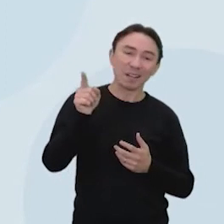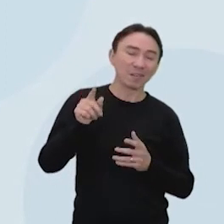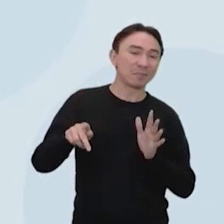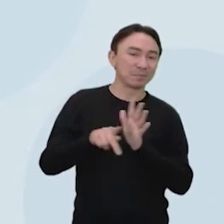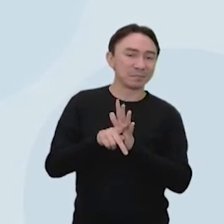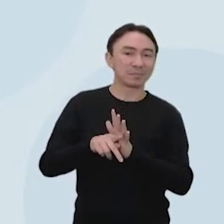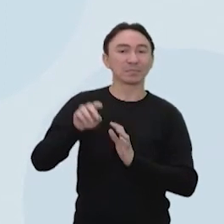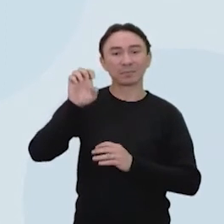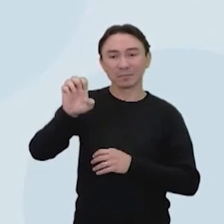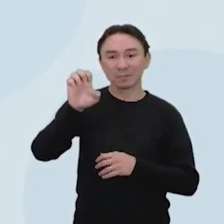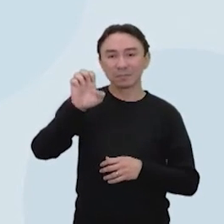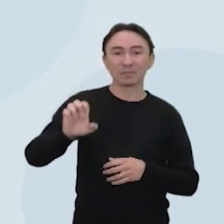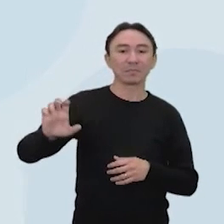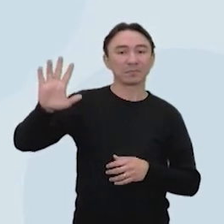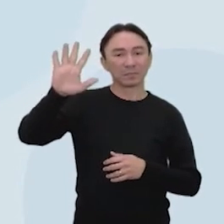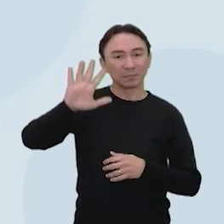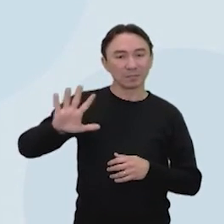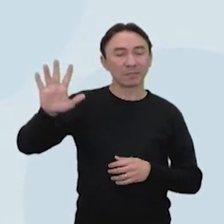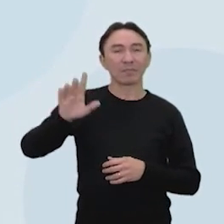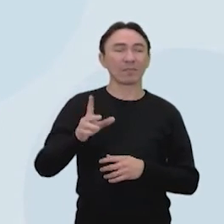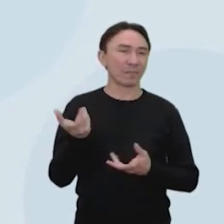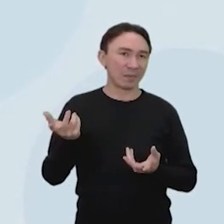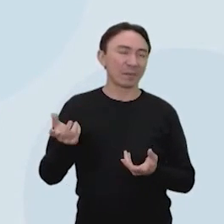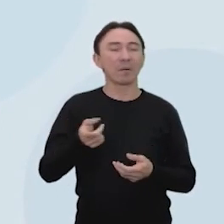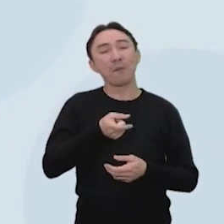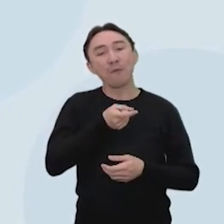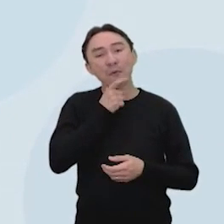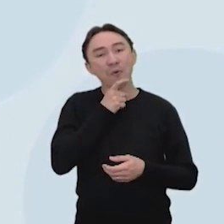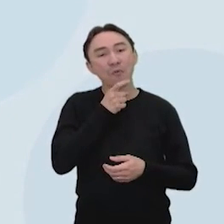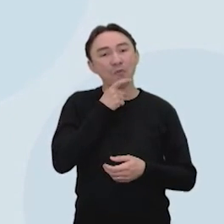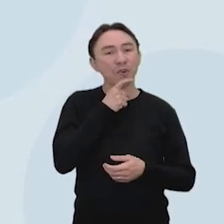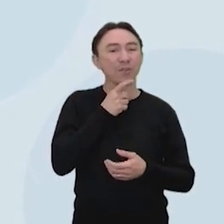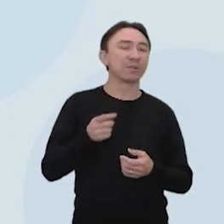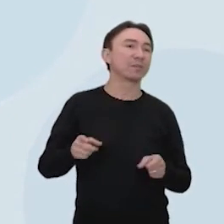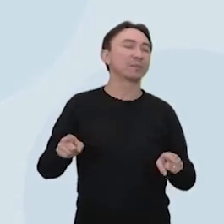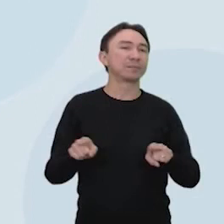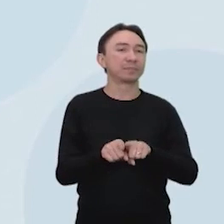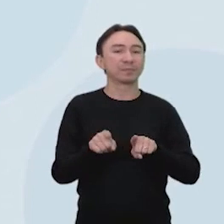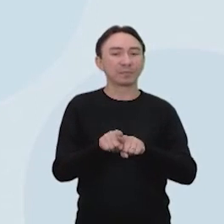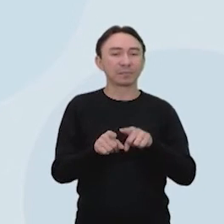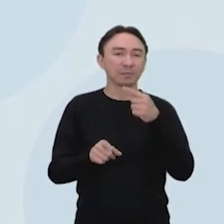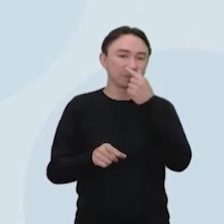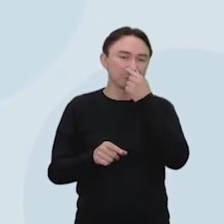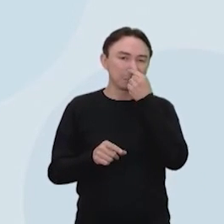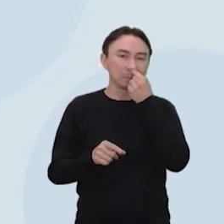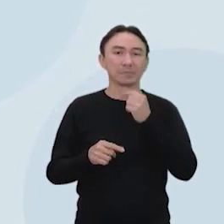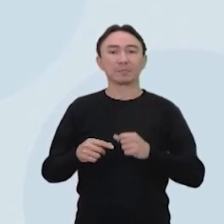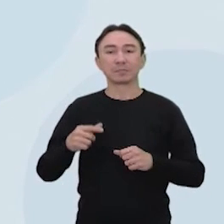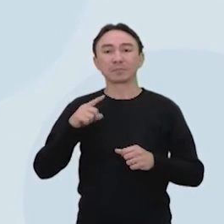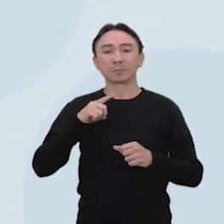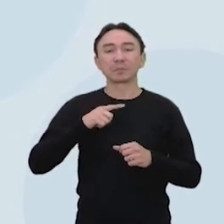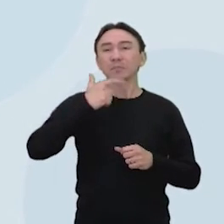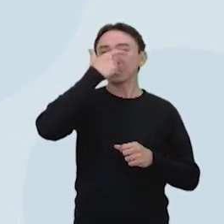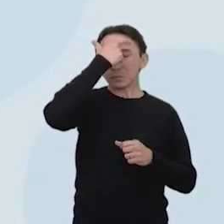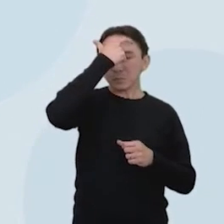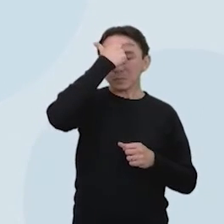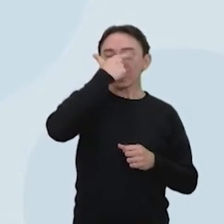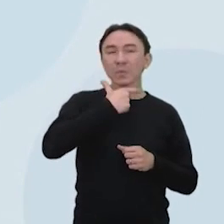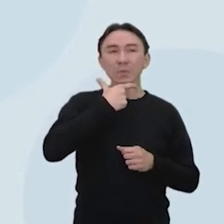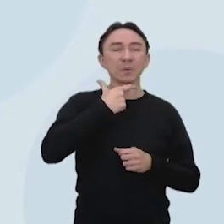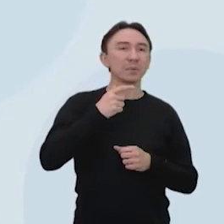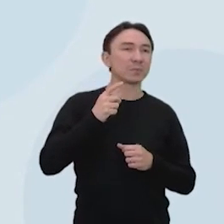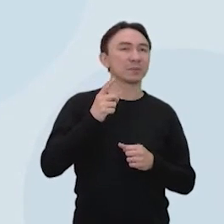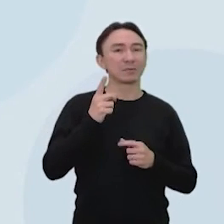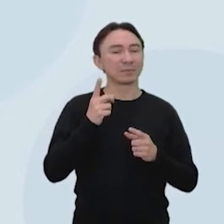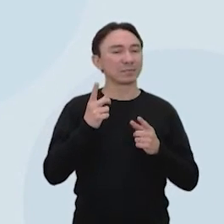Não é frio, né? Por causa do frio. Eu acho que a postura... O jeito do rosto de cada um deles, o